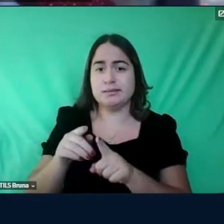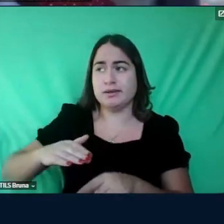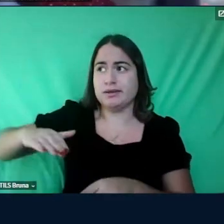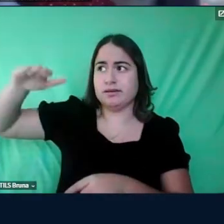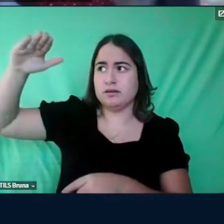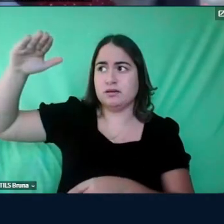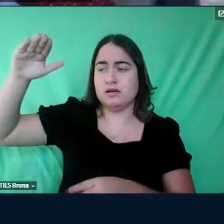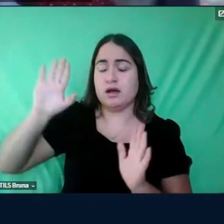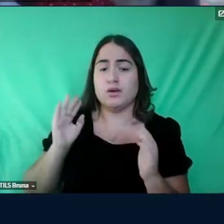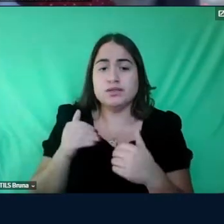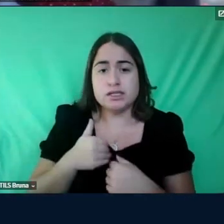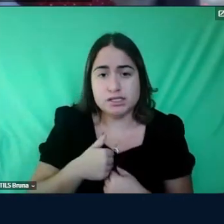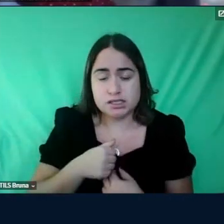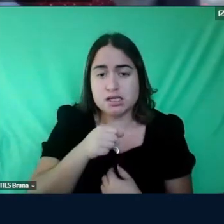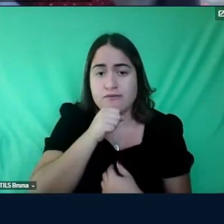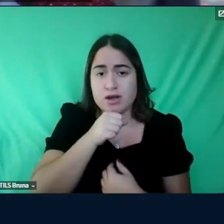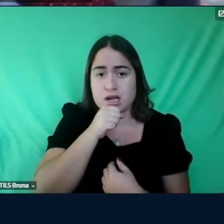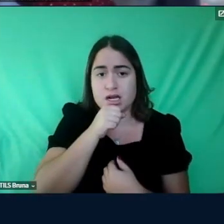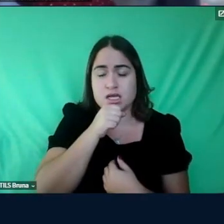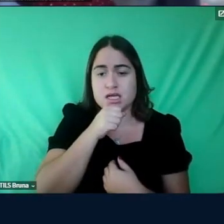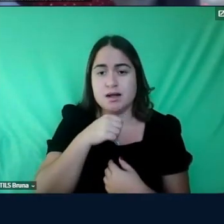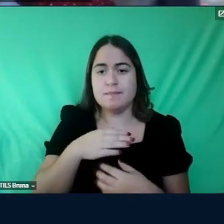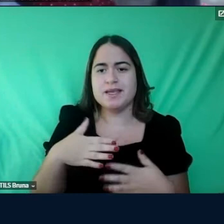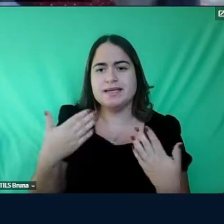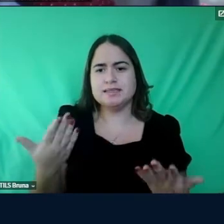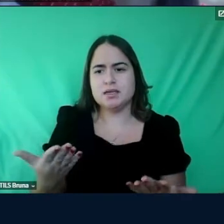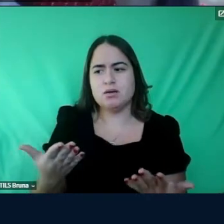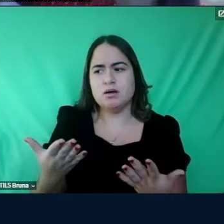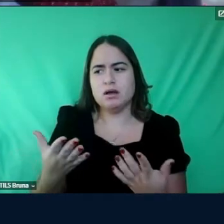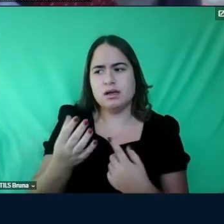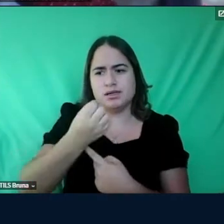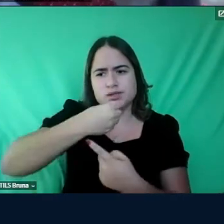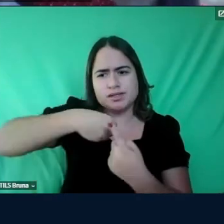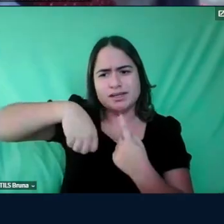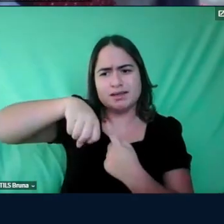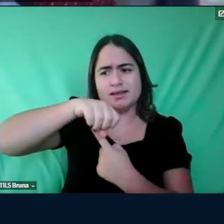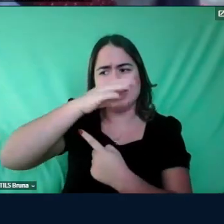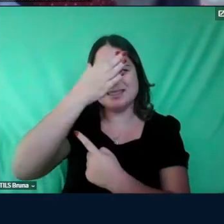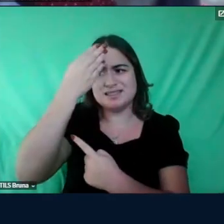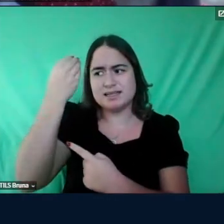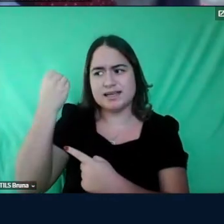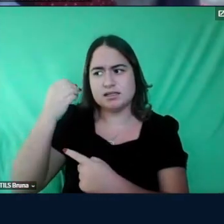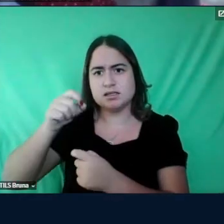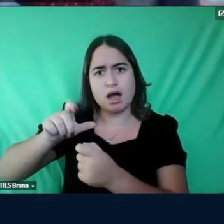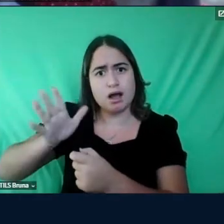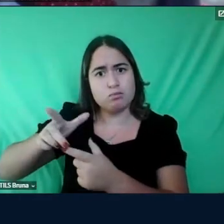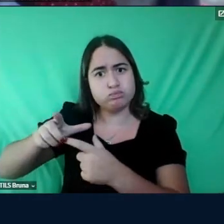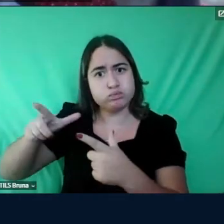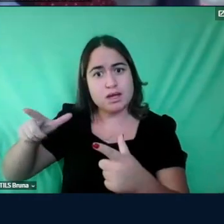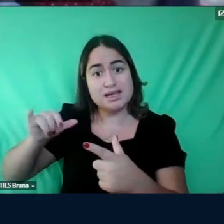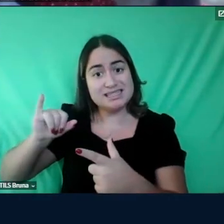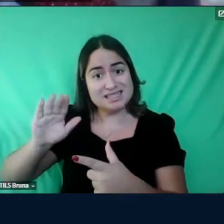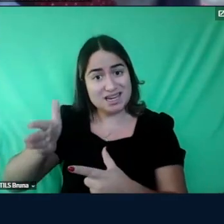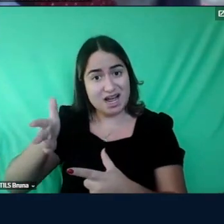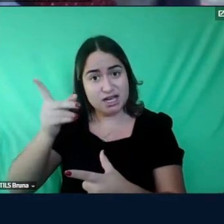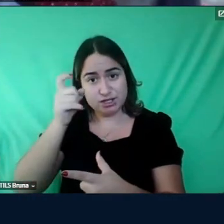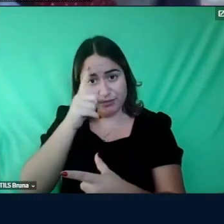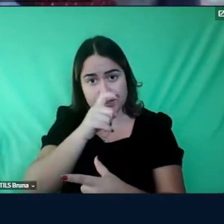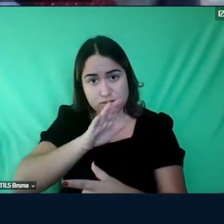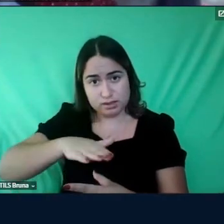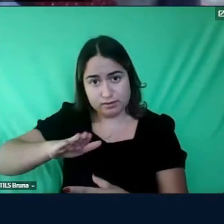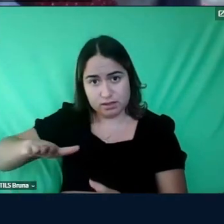então é um apagamento social que vai aumentando se já é difícil na infância ele vai